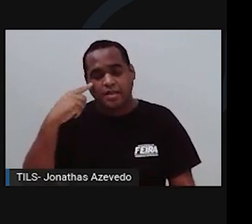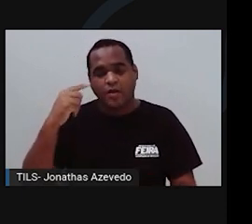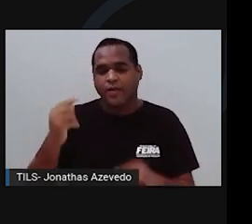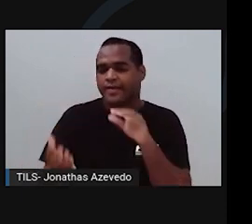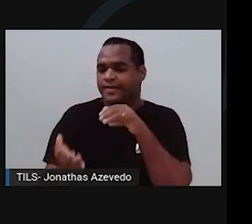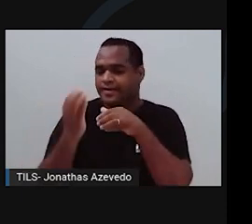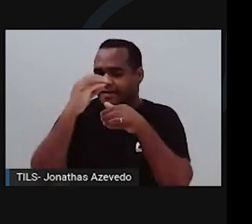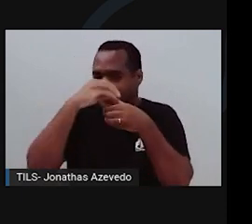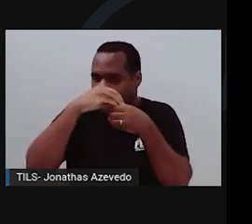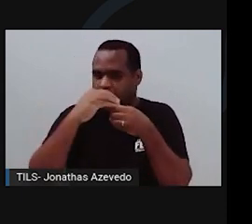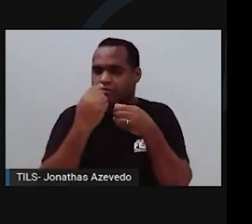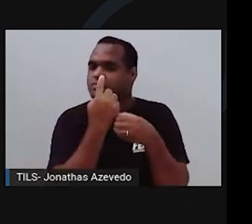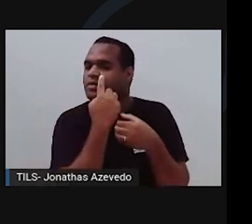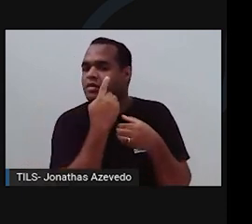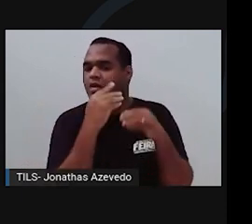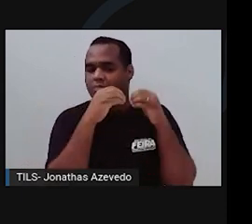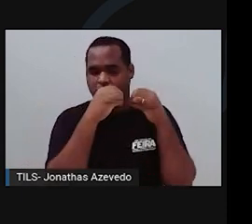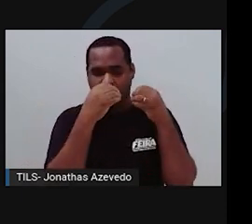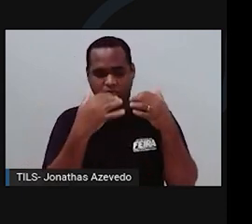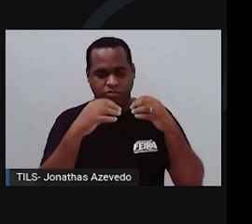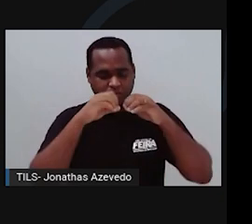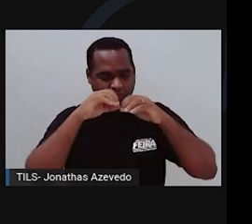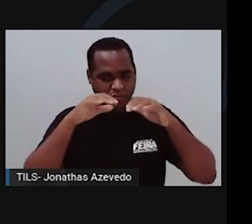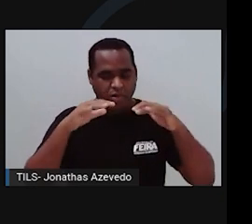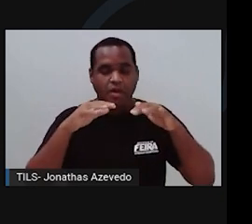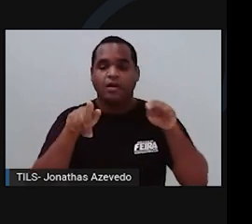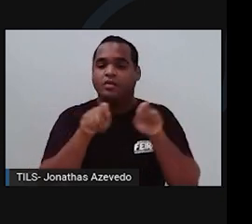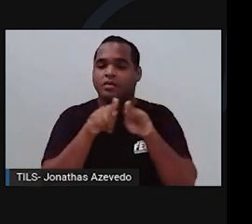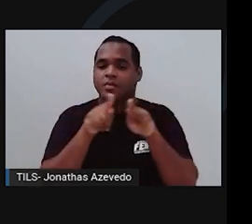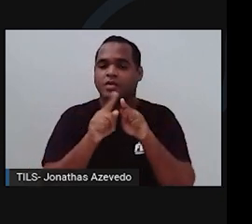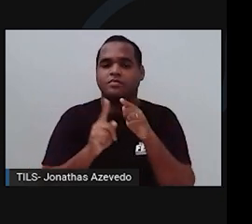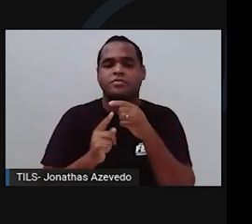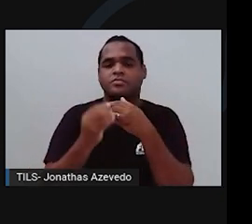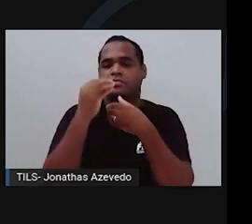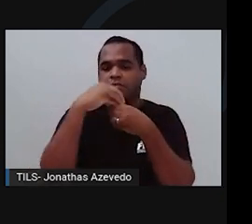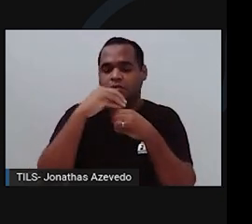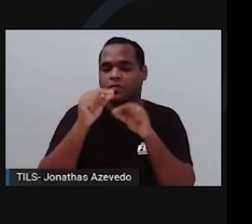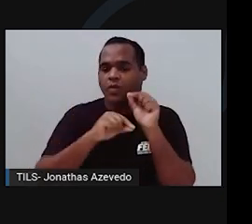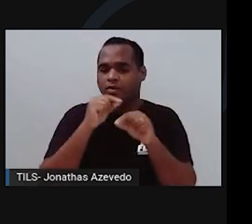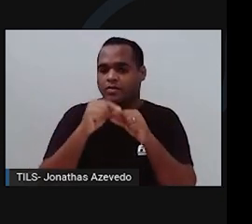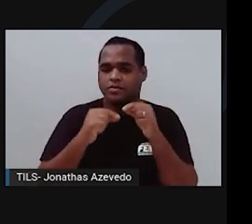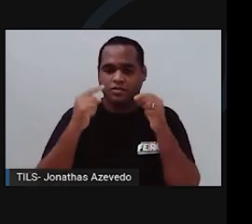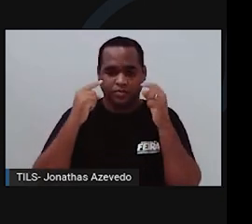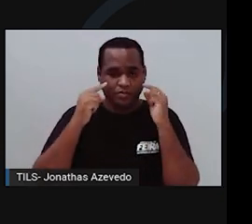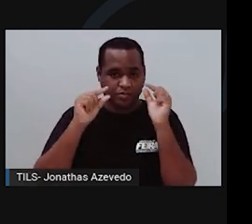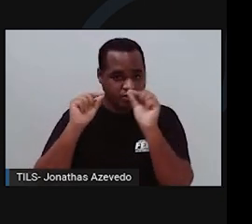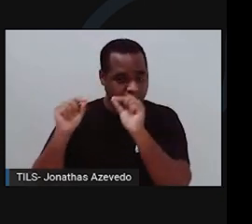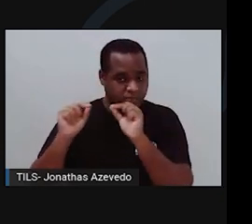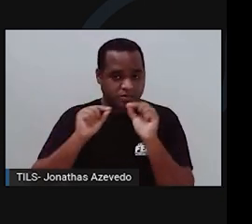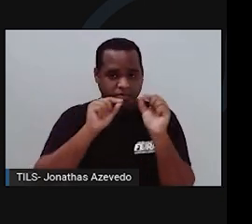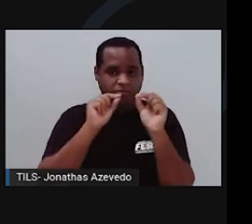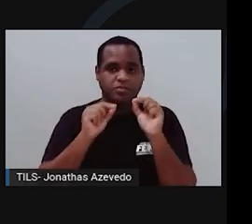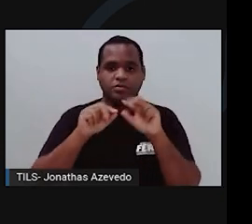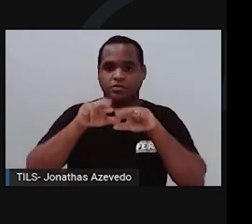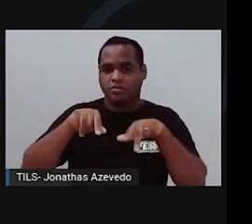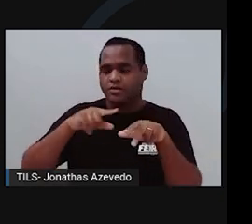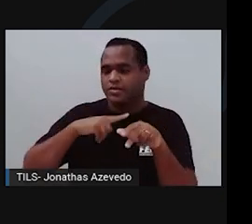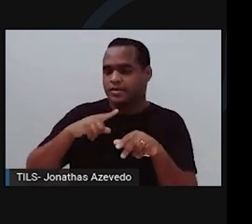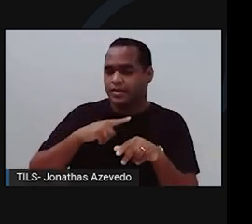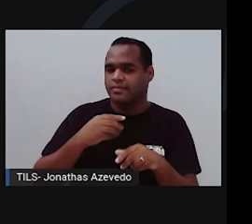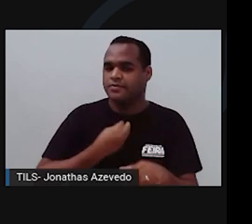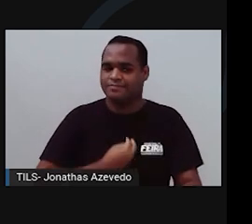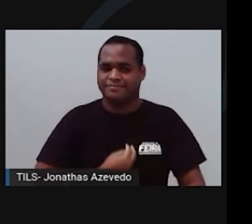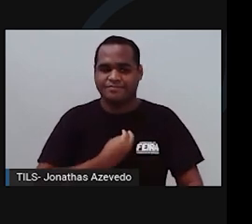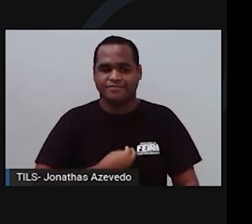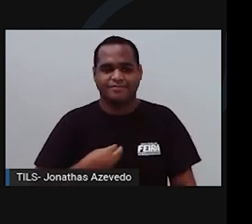para o meio extracelular, formando assim, no exterior da célula, uma concentração de cargas negativas que geram o impulso nervoso.